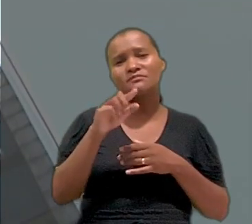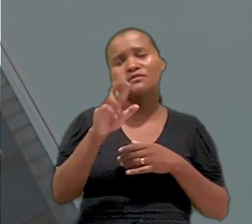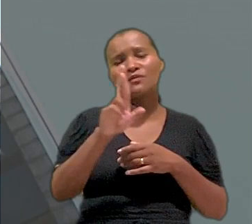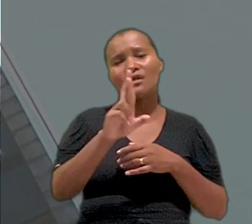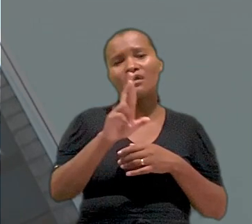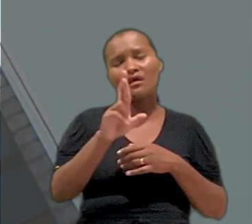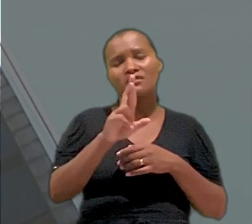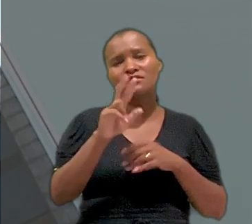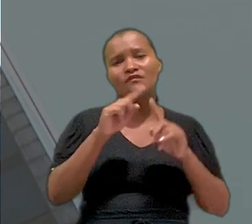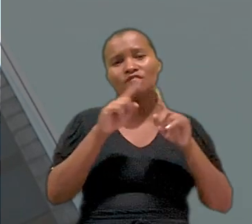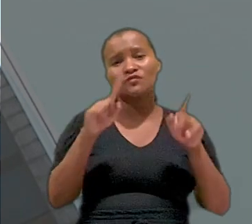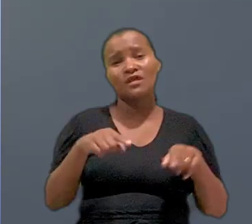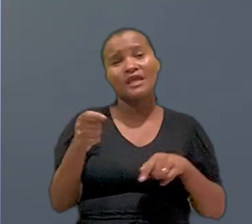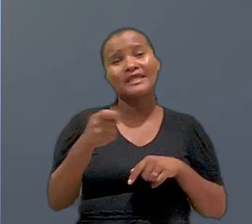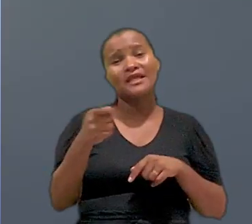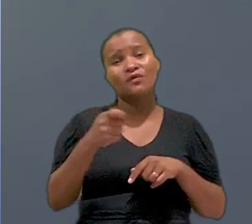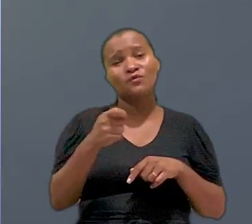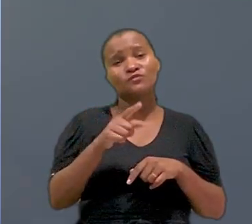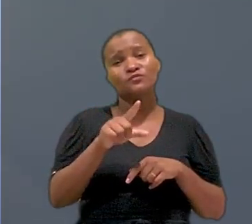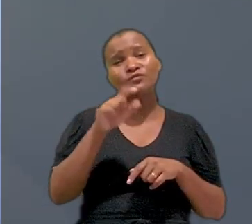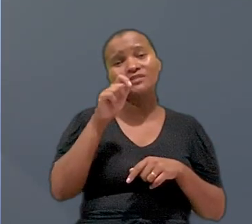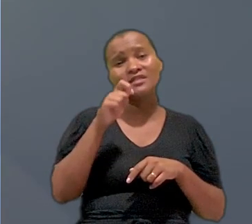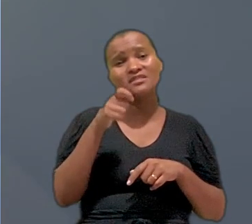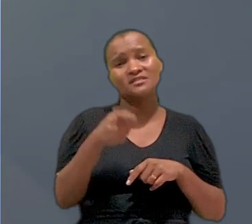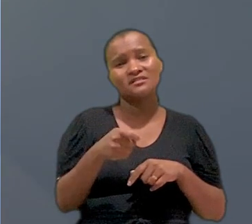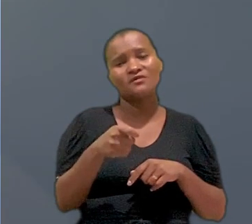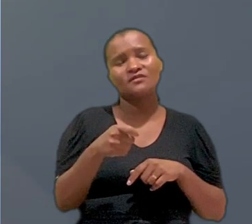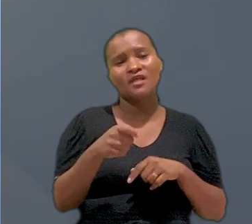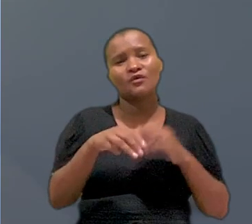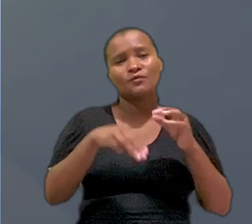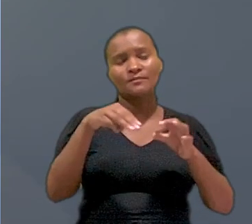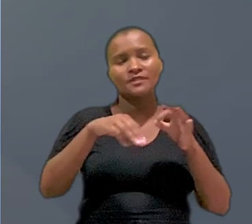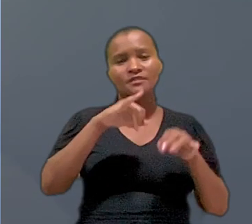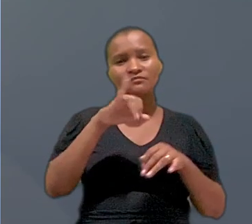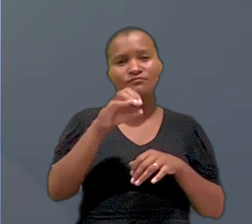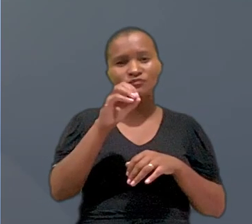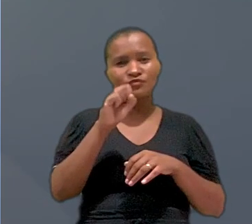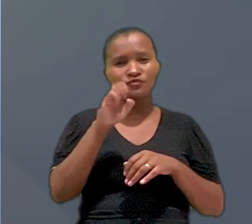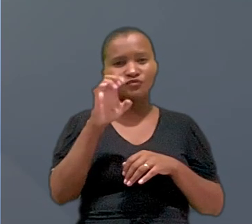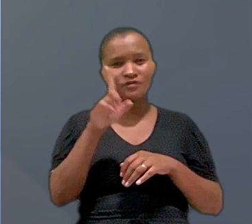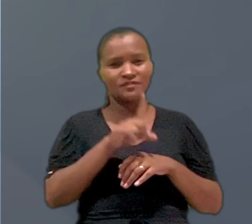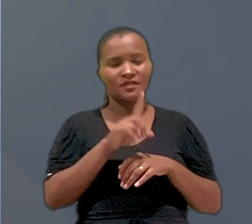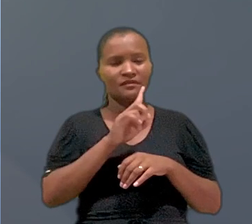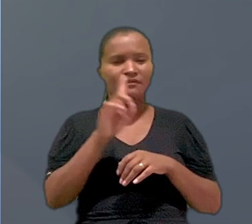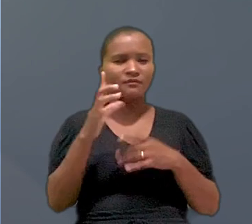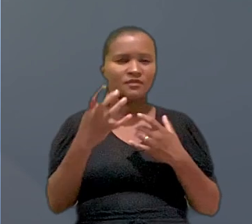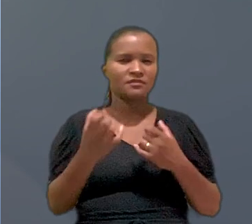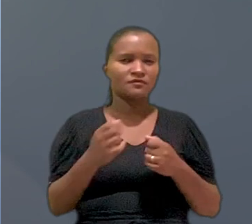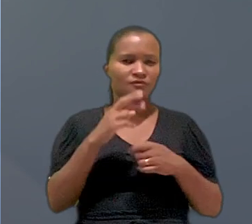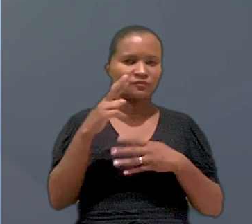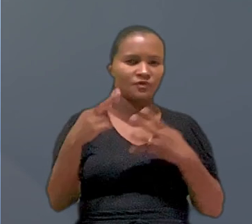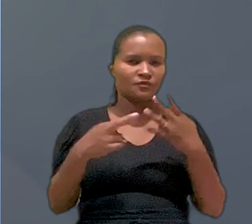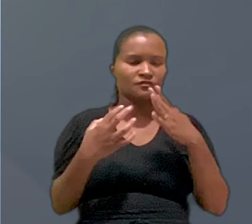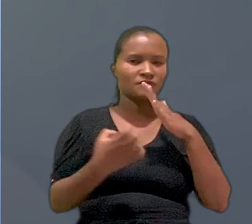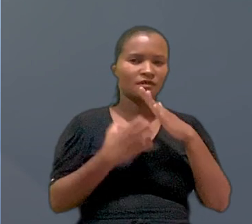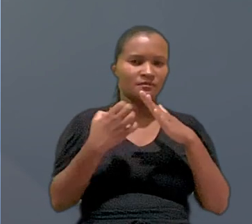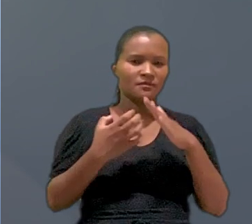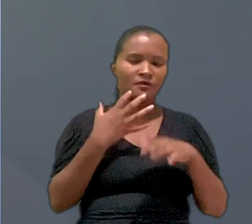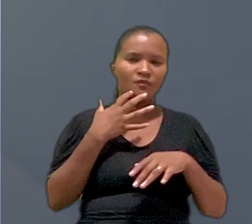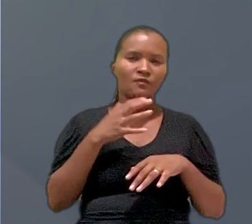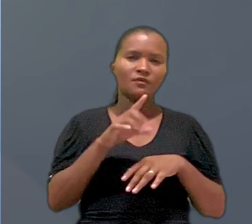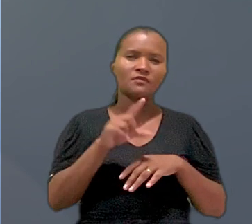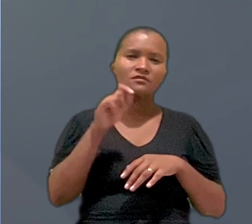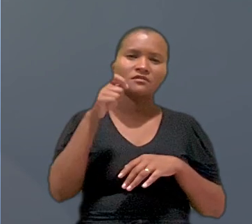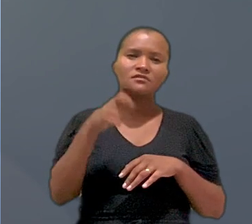de R$ mil ao empregado. Em agosto, por decisão monocrática, o ministro José Roberto Pimenta negou o seguimento ao